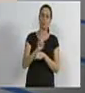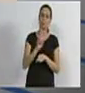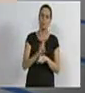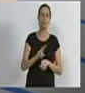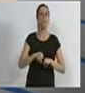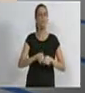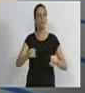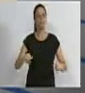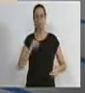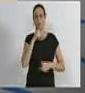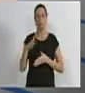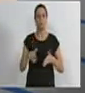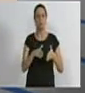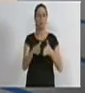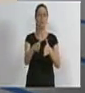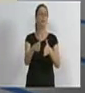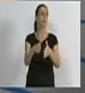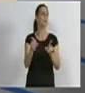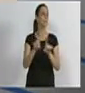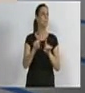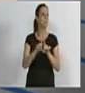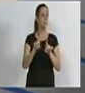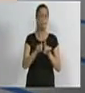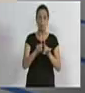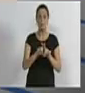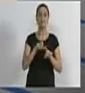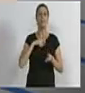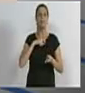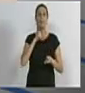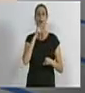rios, suas nascentes e os lençóis freáticos.